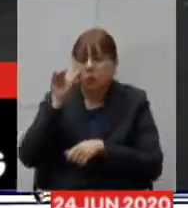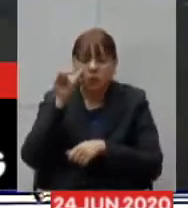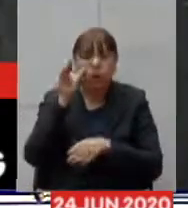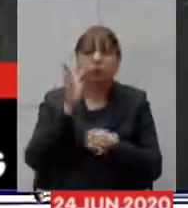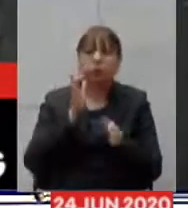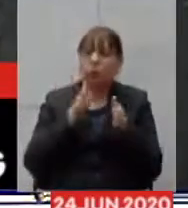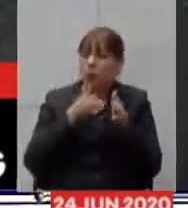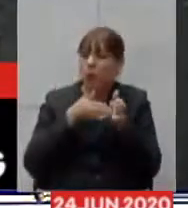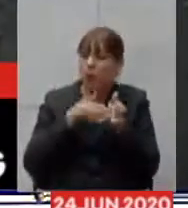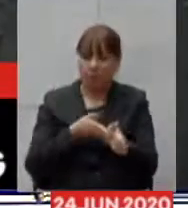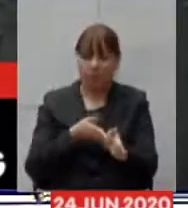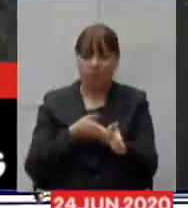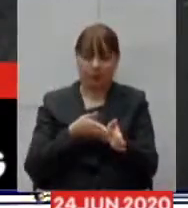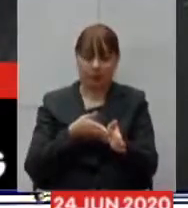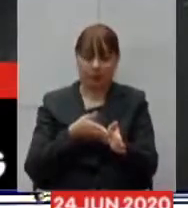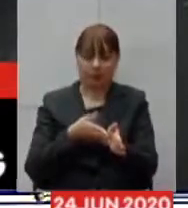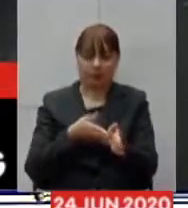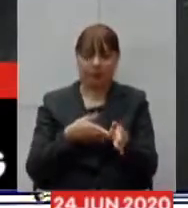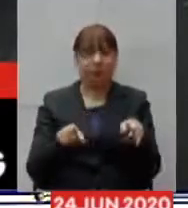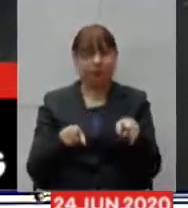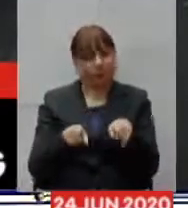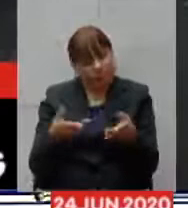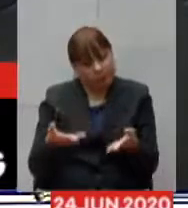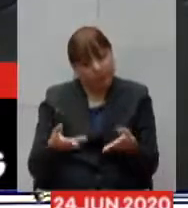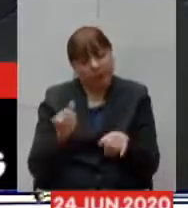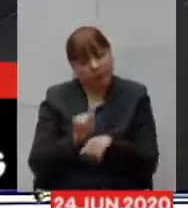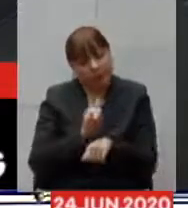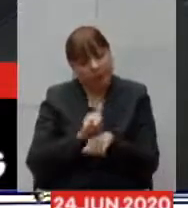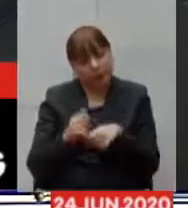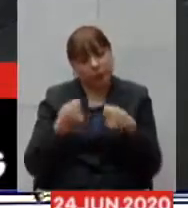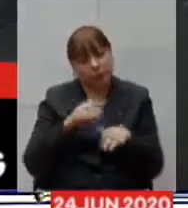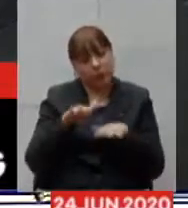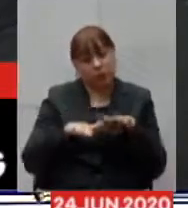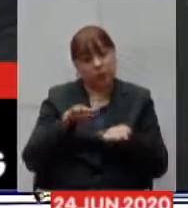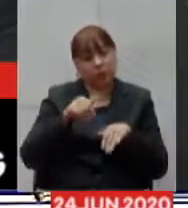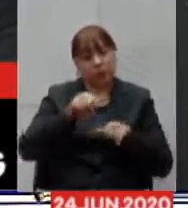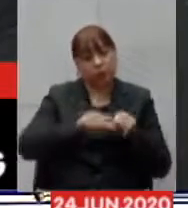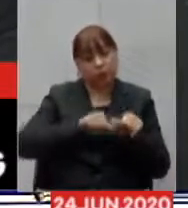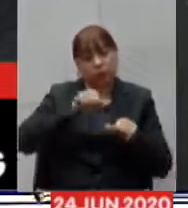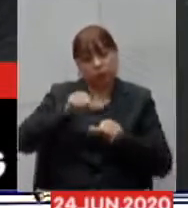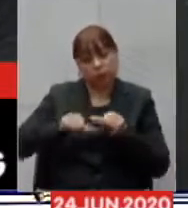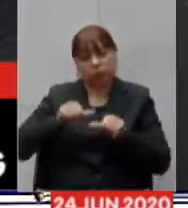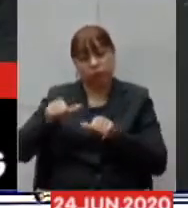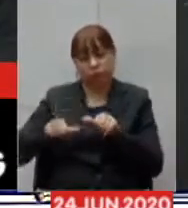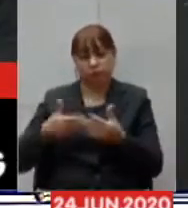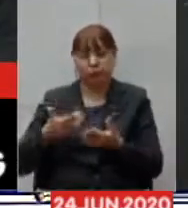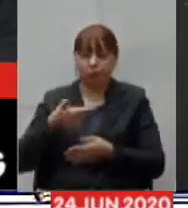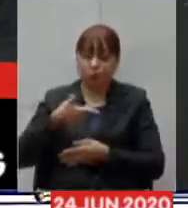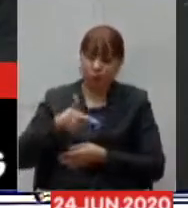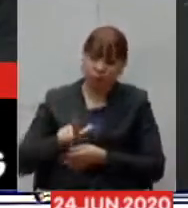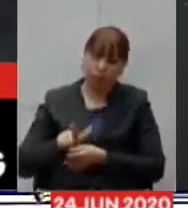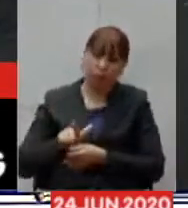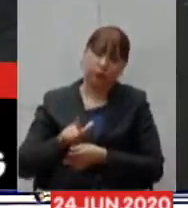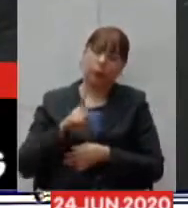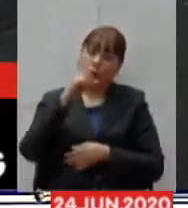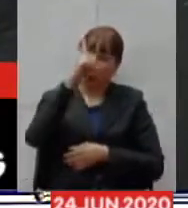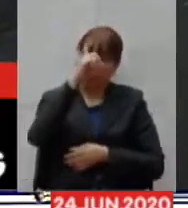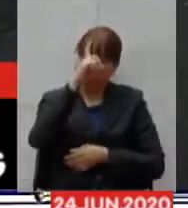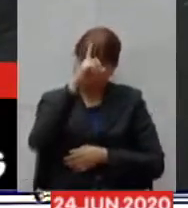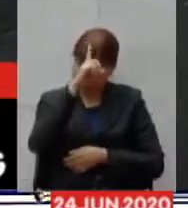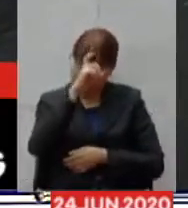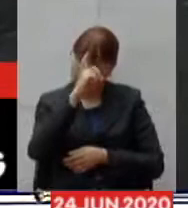dinâmico as estratégias mudam então mais uma vez no hospital de campanha